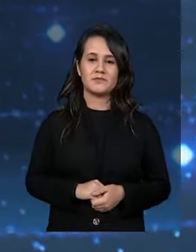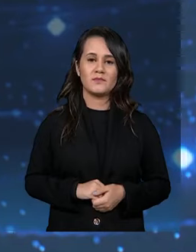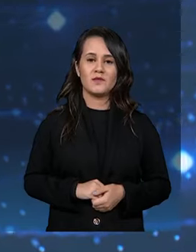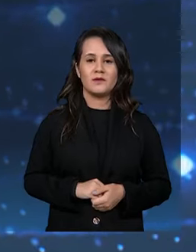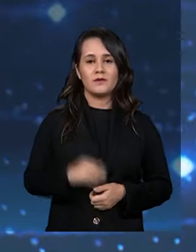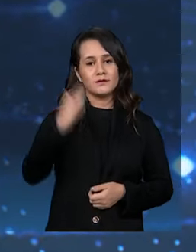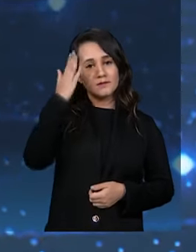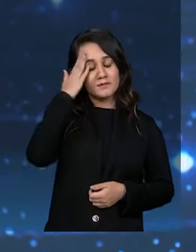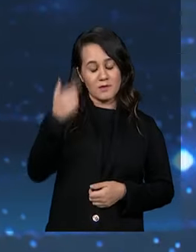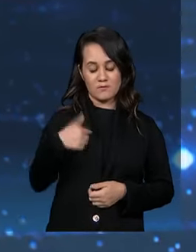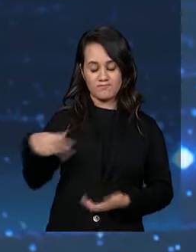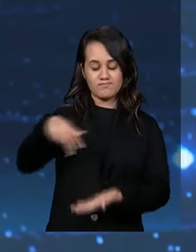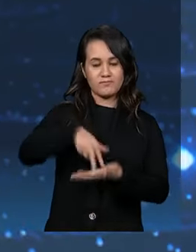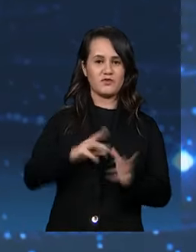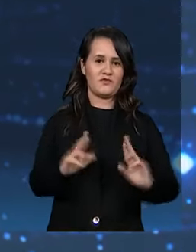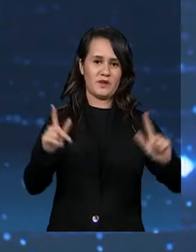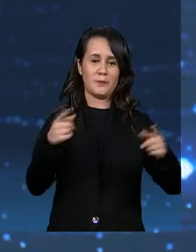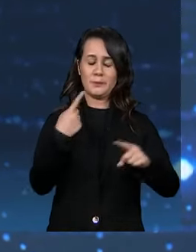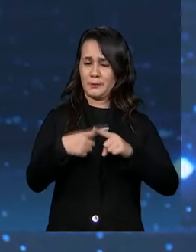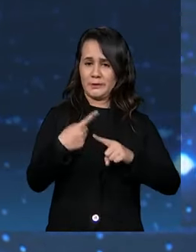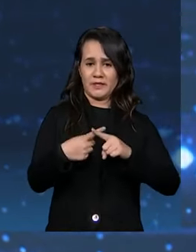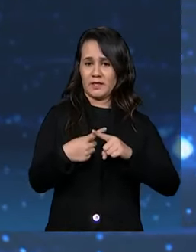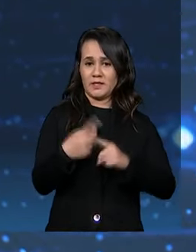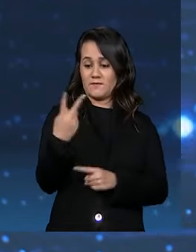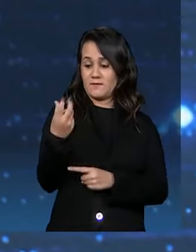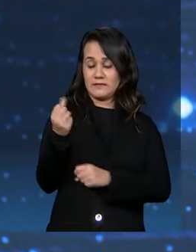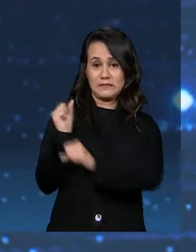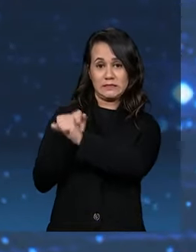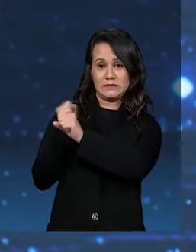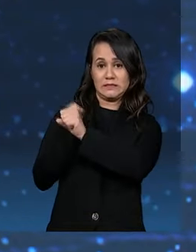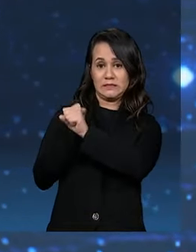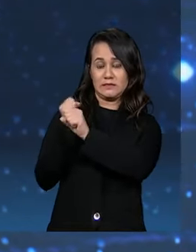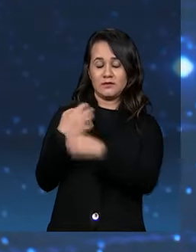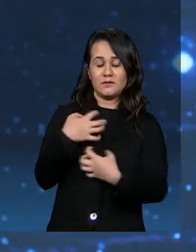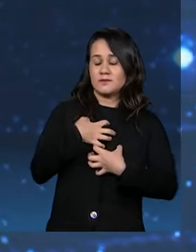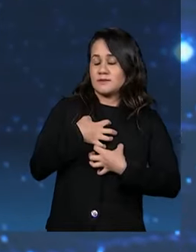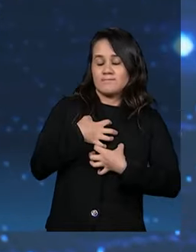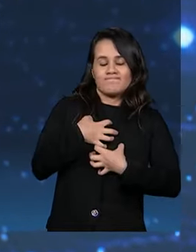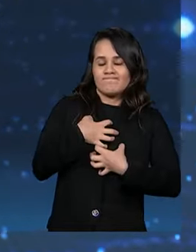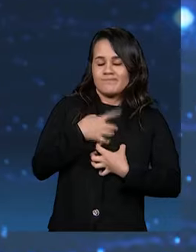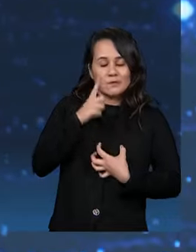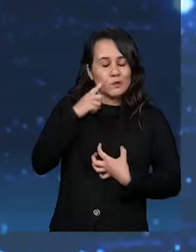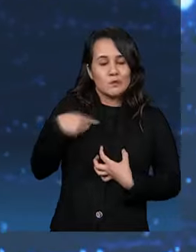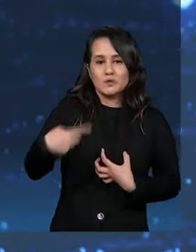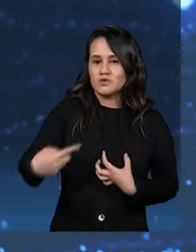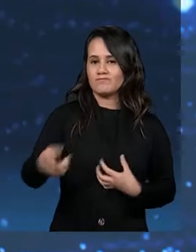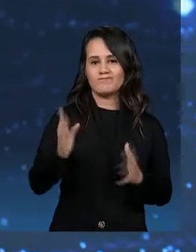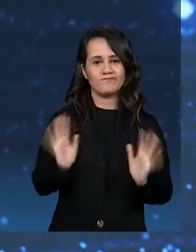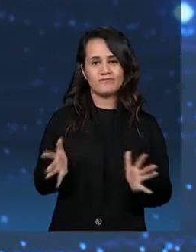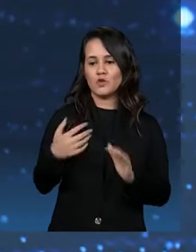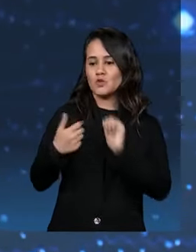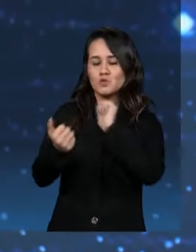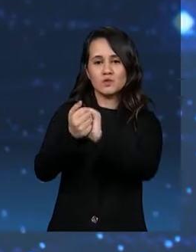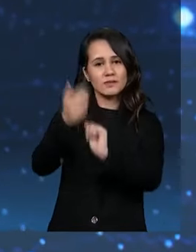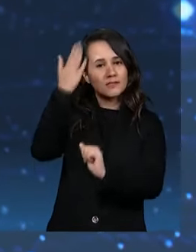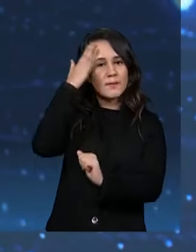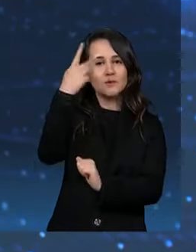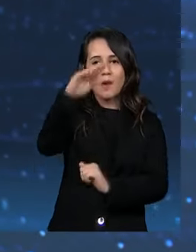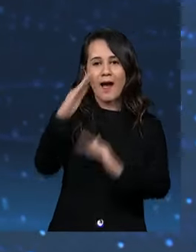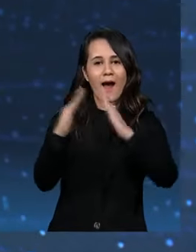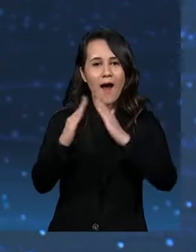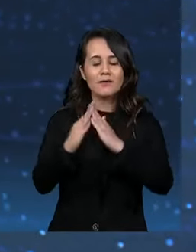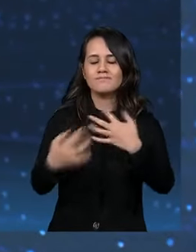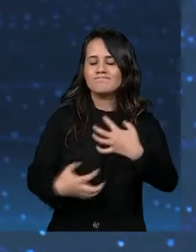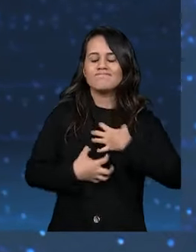posição diferente a que eu estou aqui, porque há 26 anos eu sinto a sua dor diariamente. Eu estou com você diariamente na sua casa.